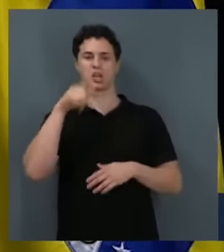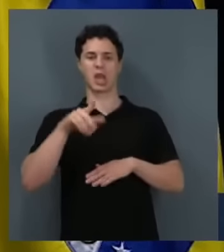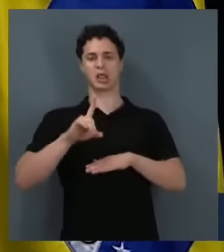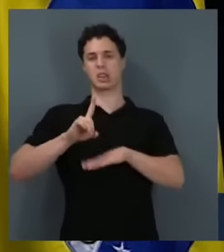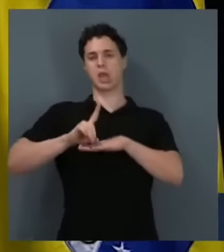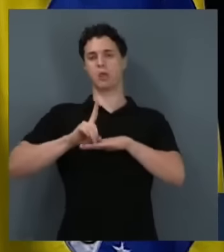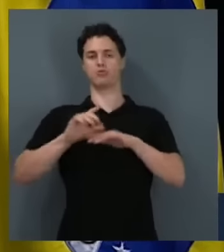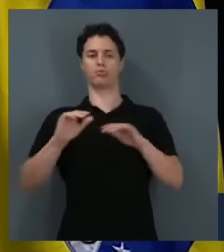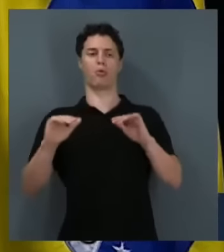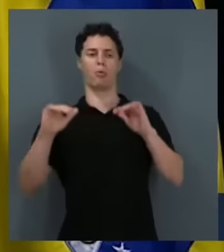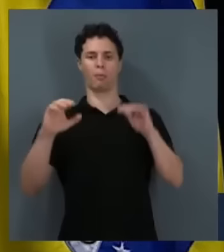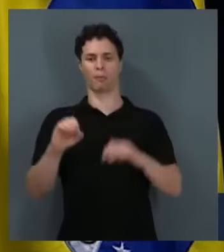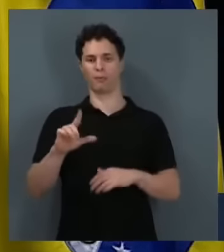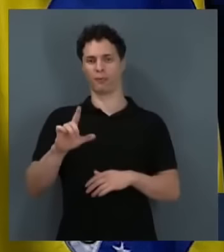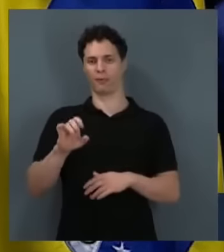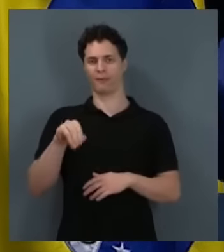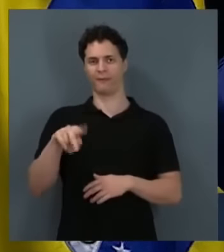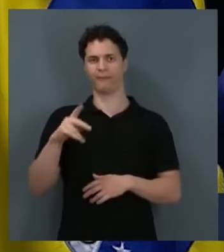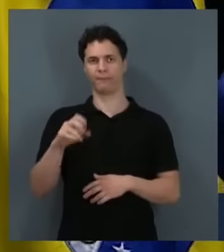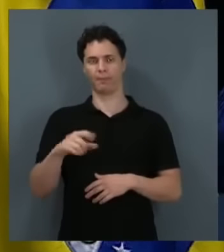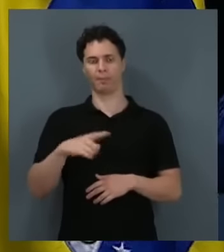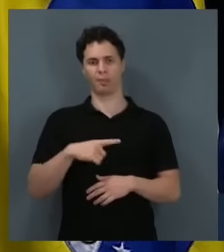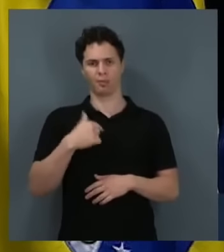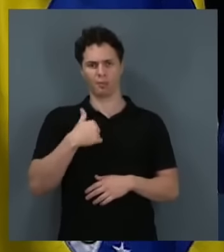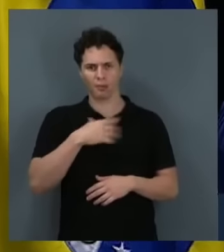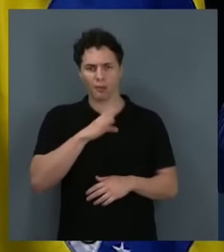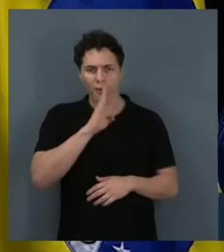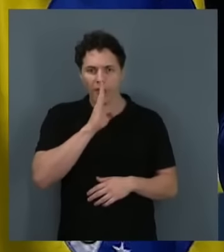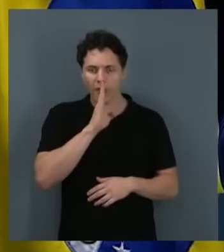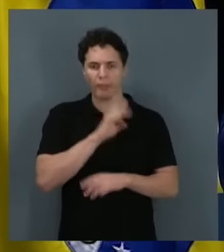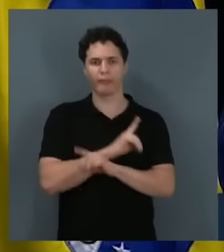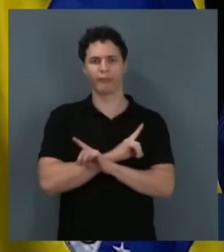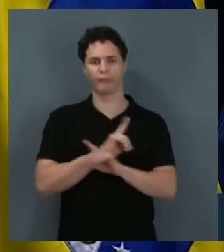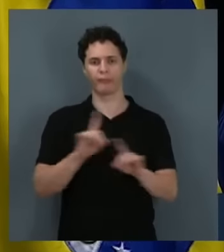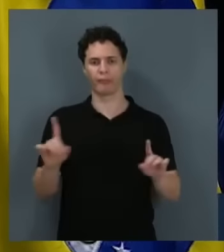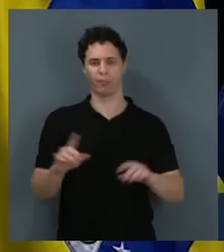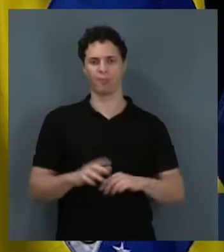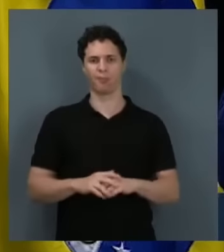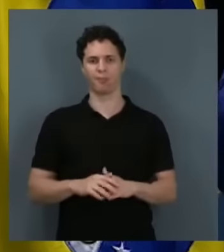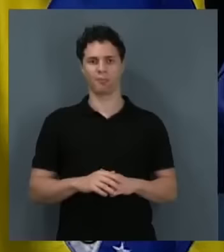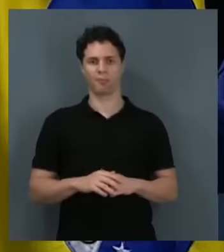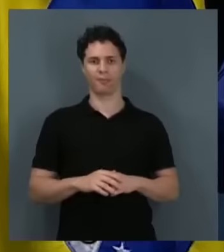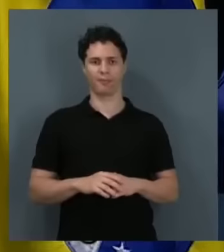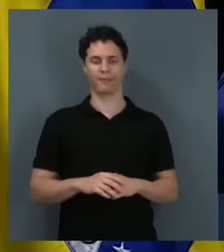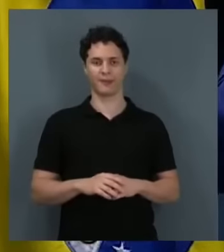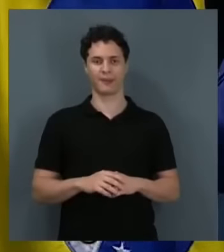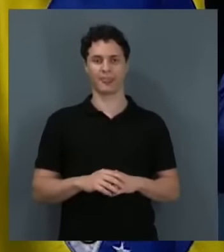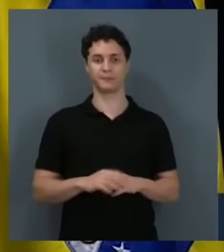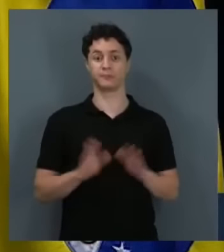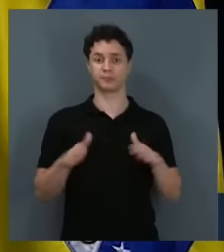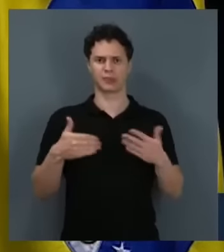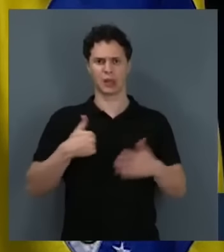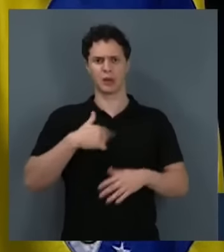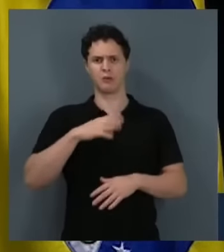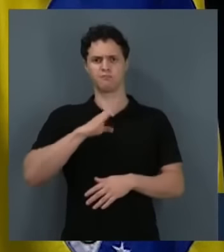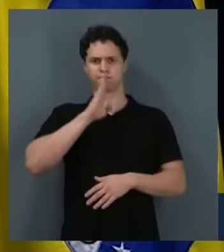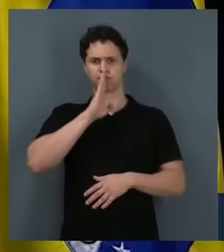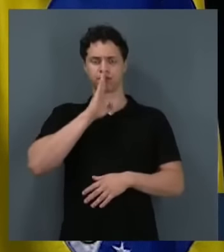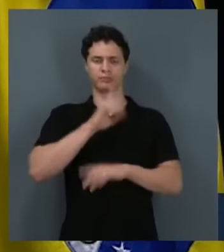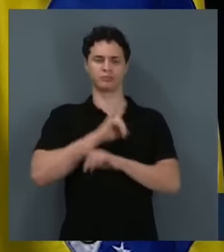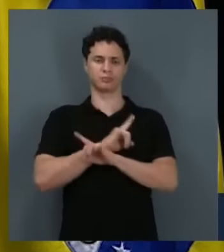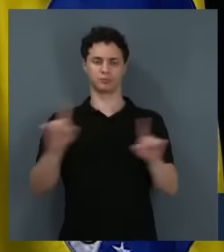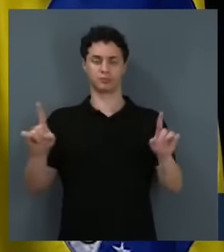eles. Eu não vou me calar. Eu não vou me calar. Onde estão as provas?